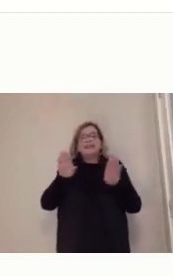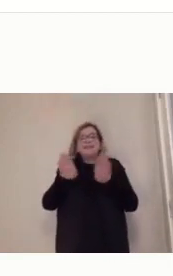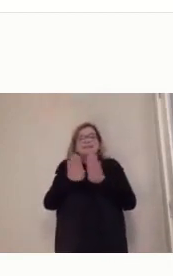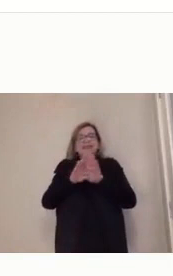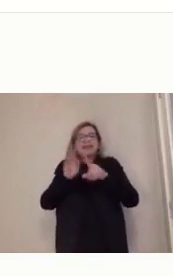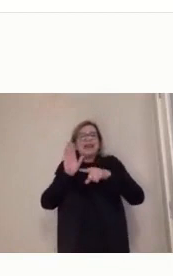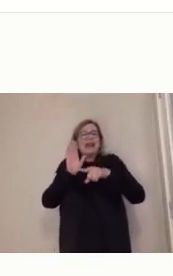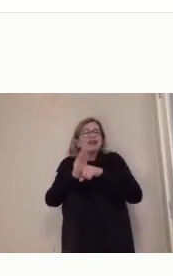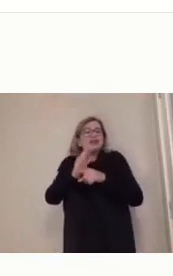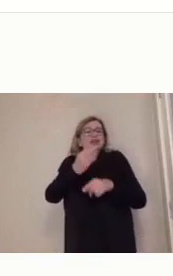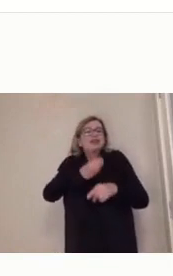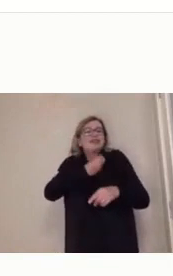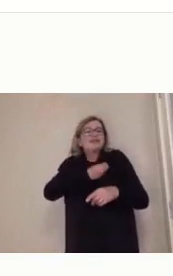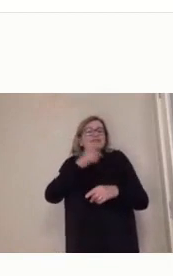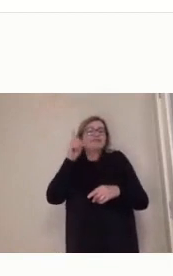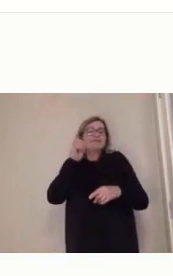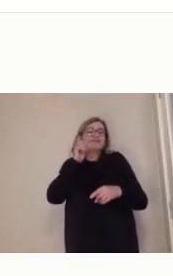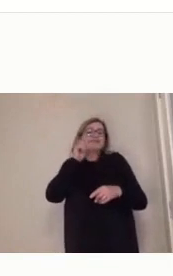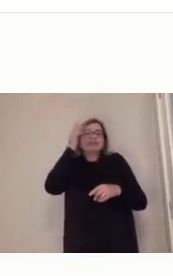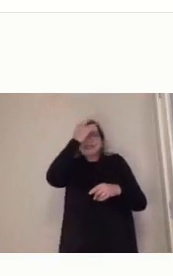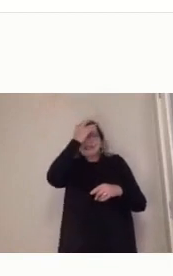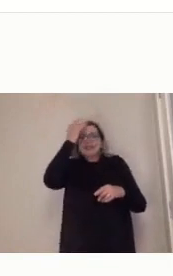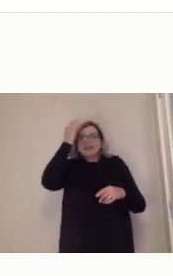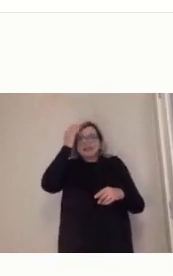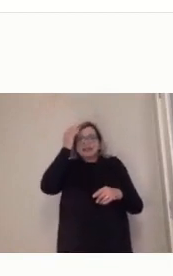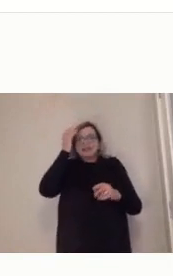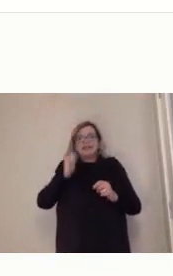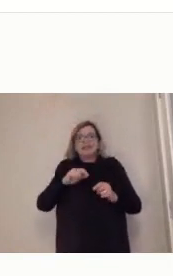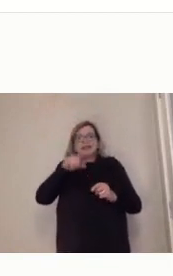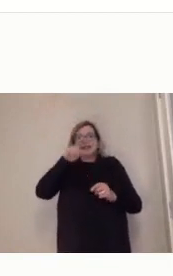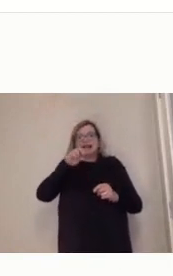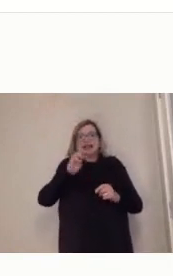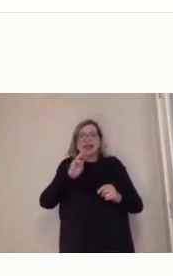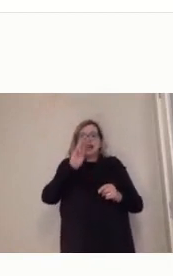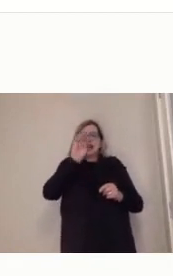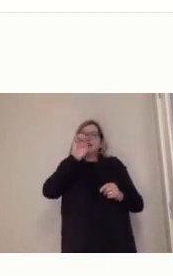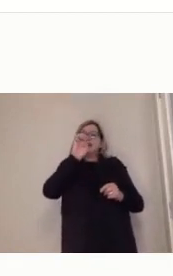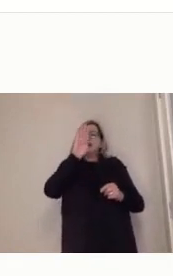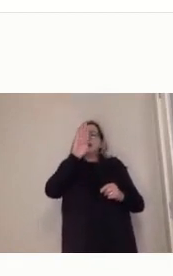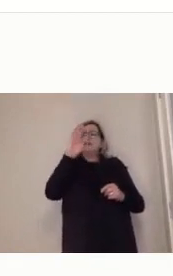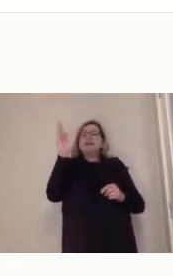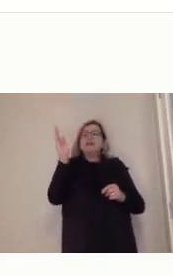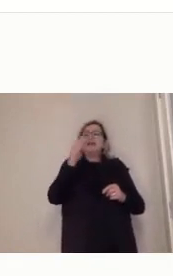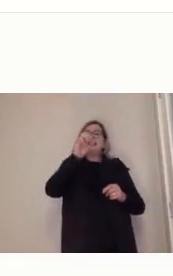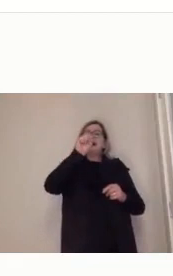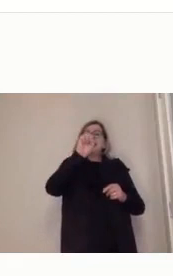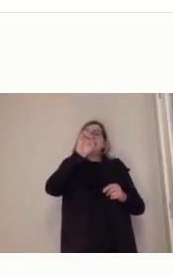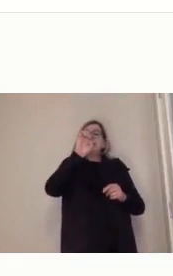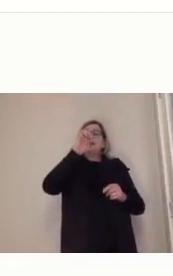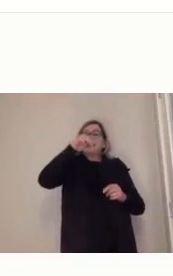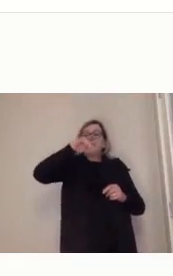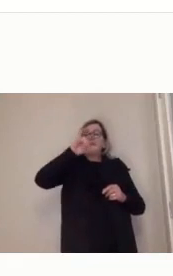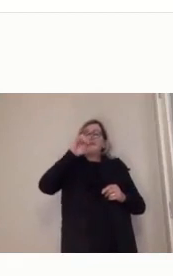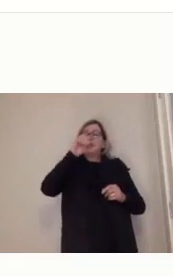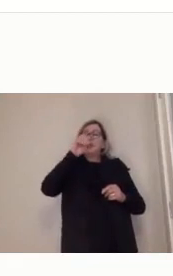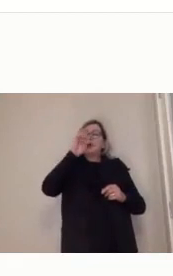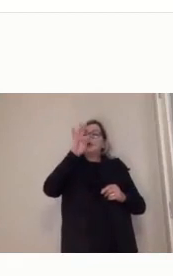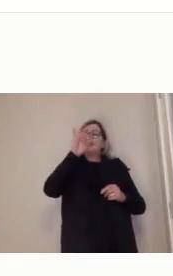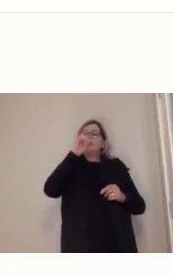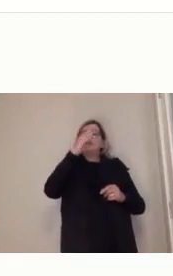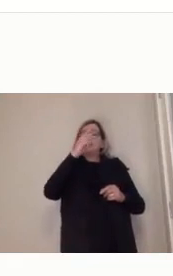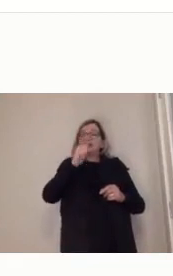representa. Então, a gente está caminhando cada vez mais para esse novo modelo,